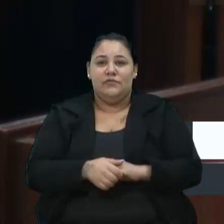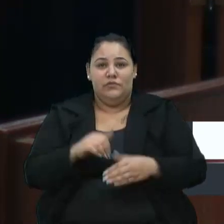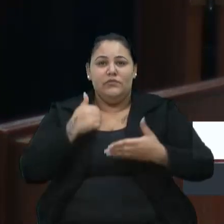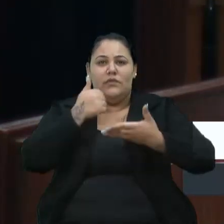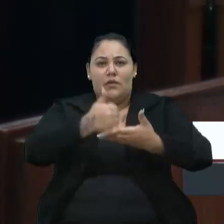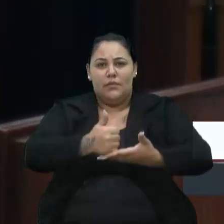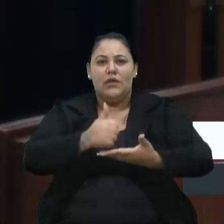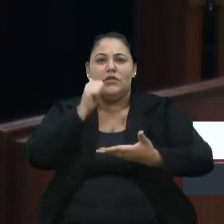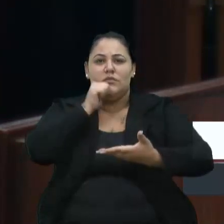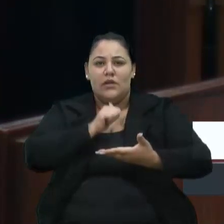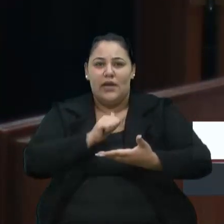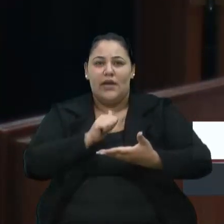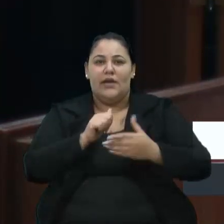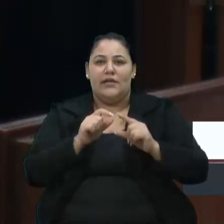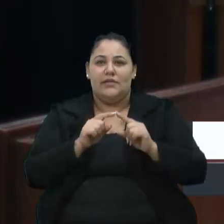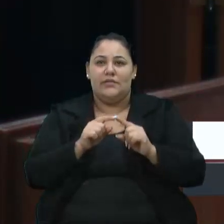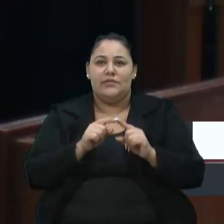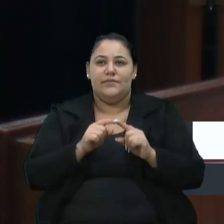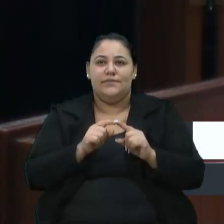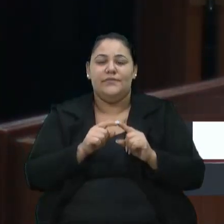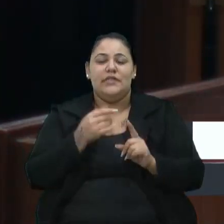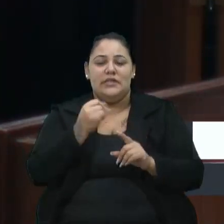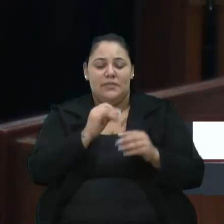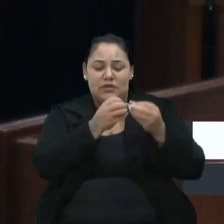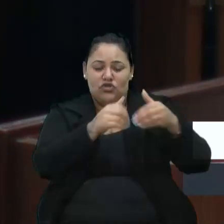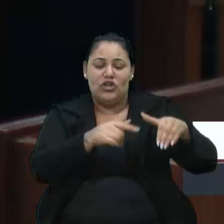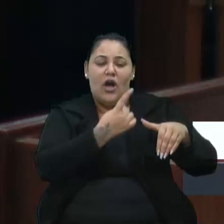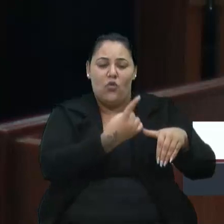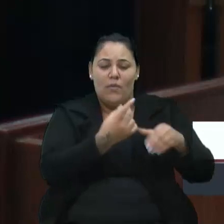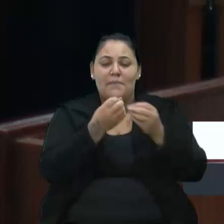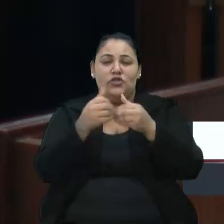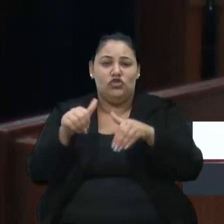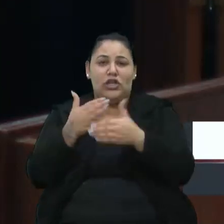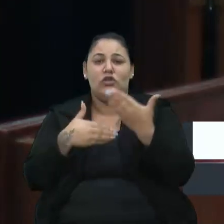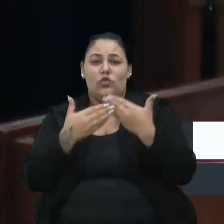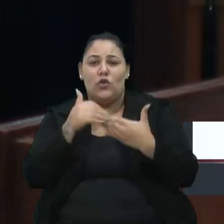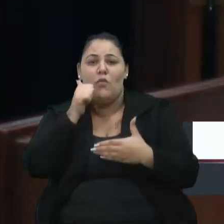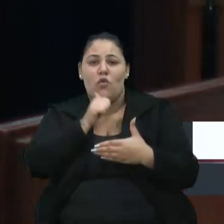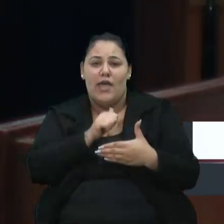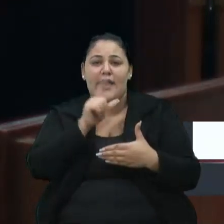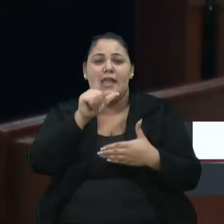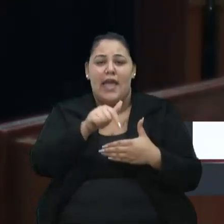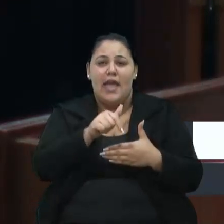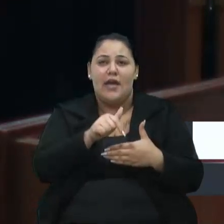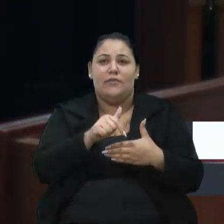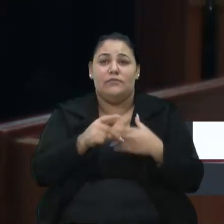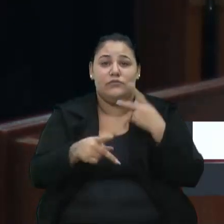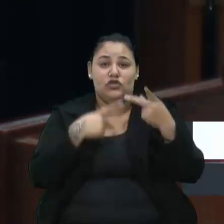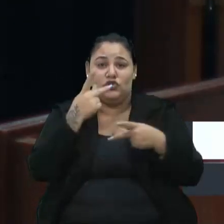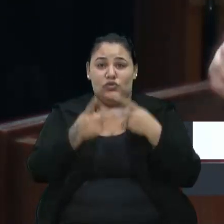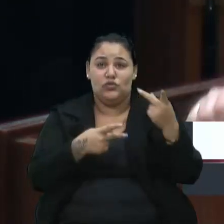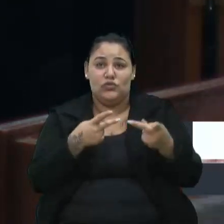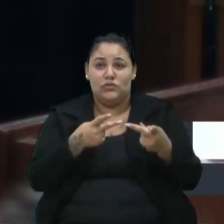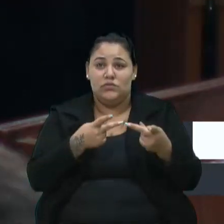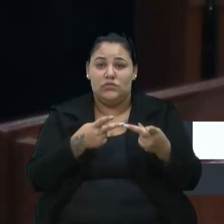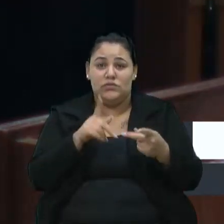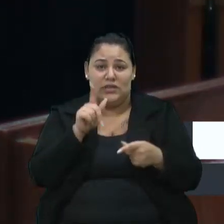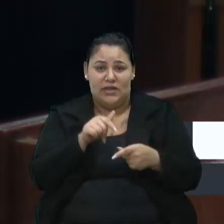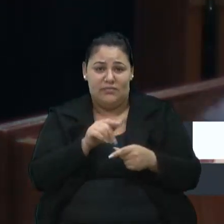mulheres e tudo mais, mexeu com uma, mexeu com todas. Esse é um discurso que só vale para quem não for do PT,